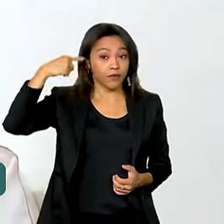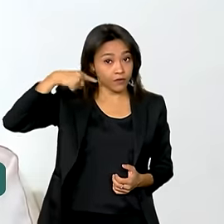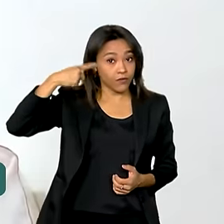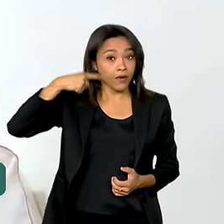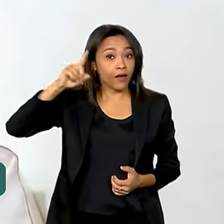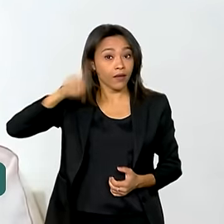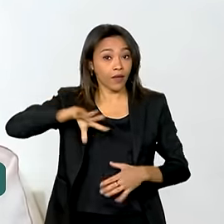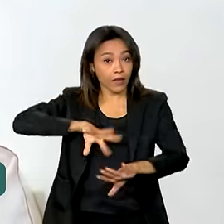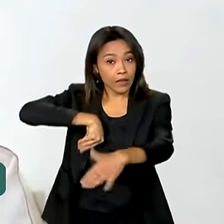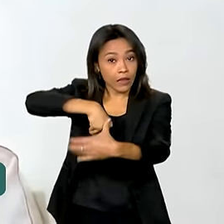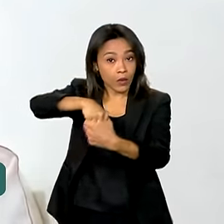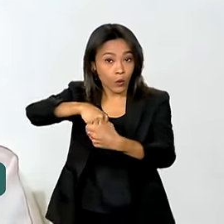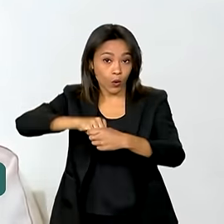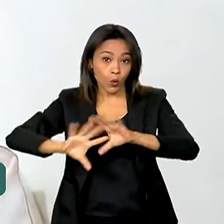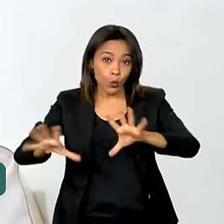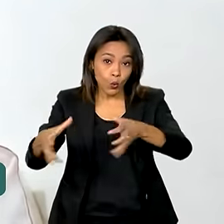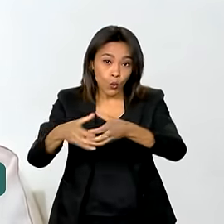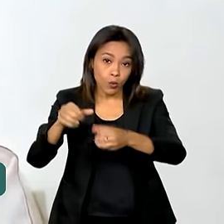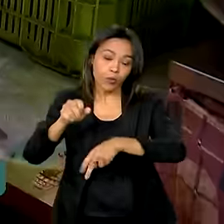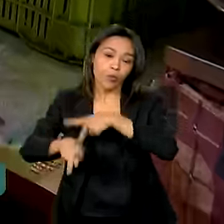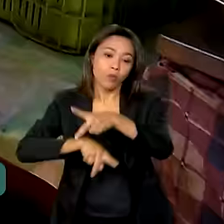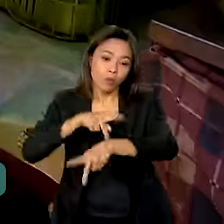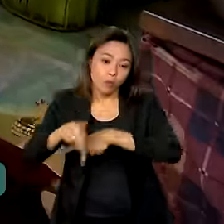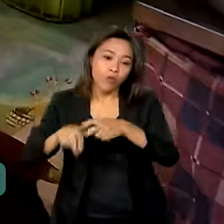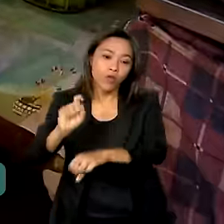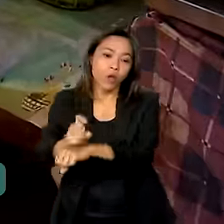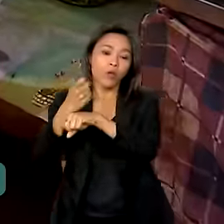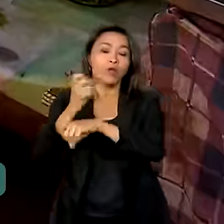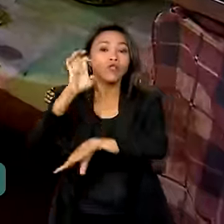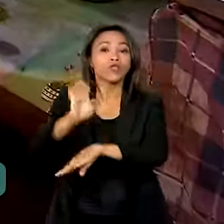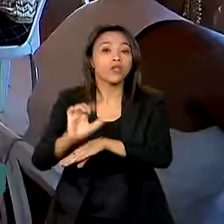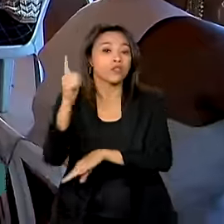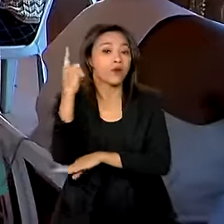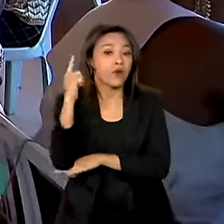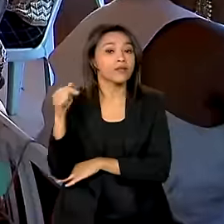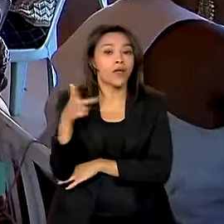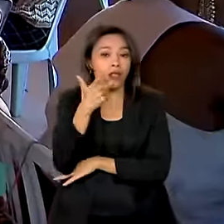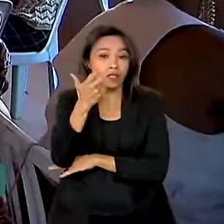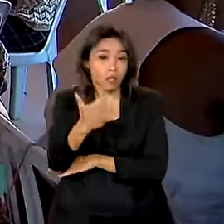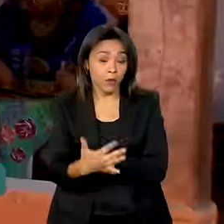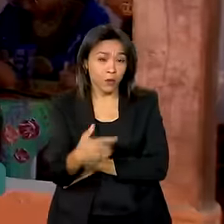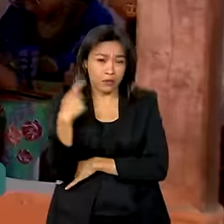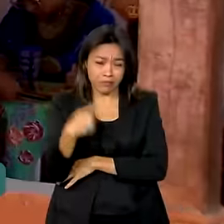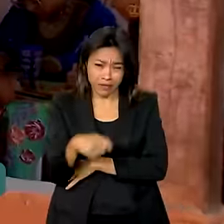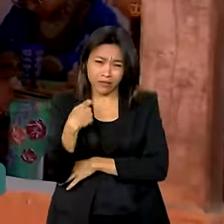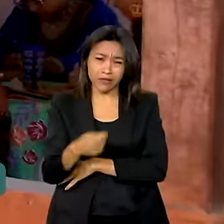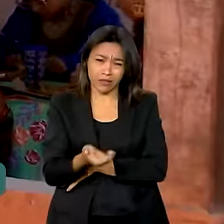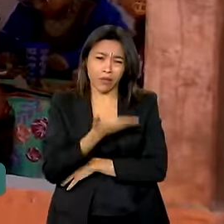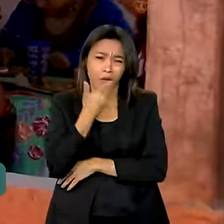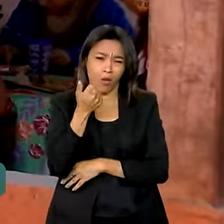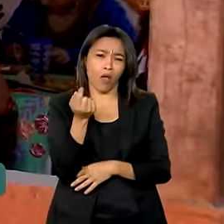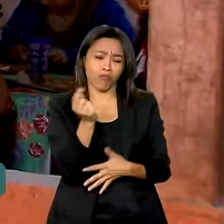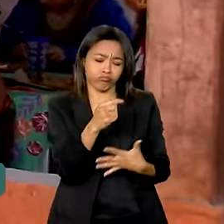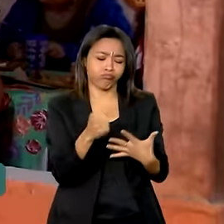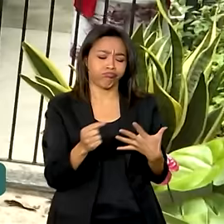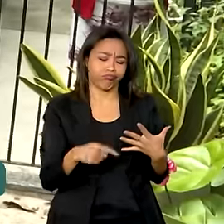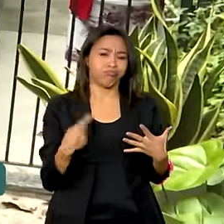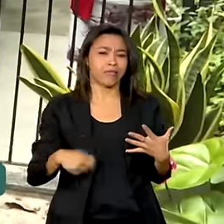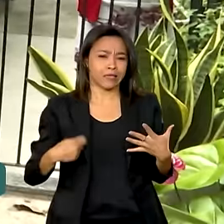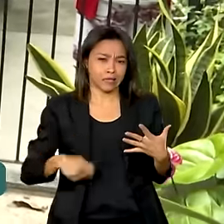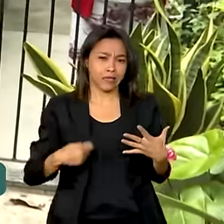que é do Quilombo Cavalcante, no estado de Goiás, apesar da necessidade contínua de melhorias, as políticas